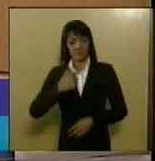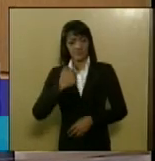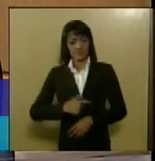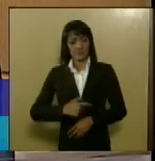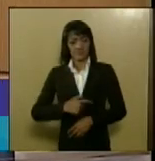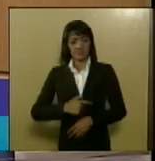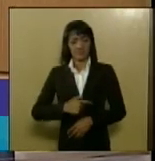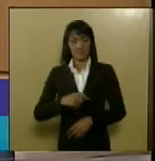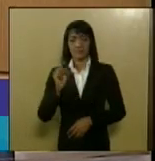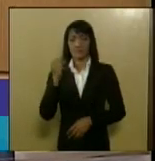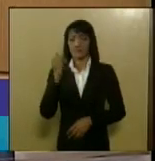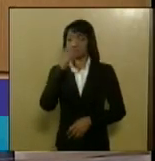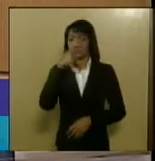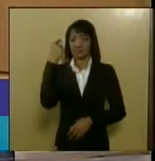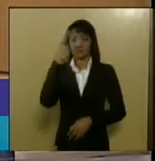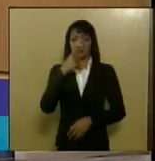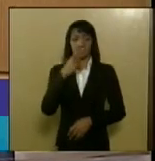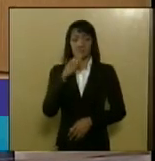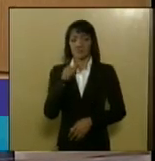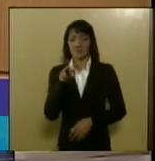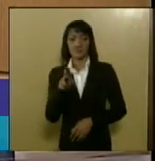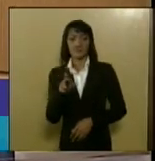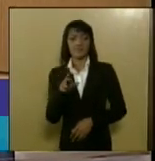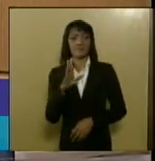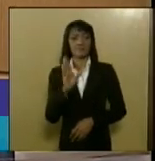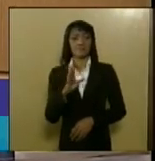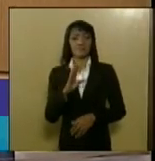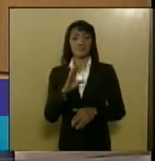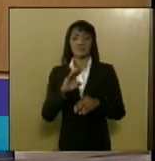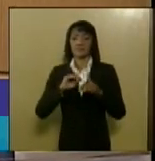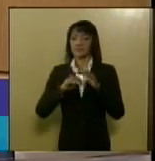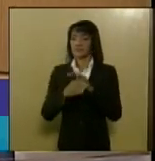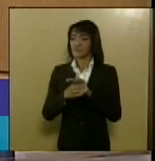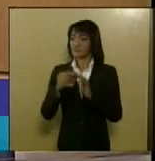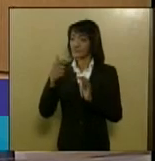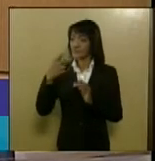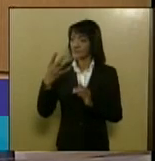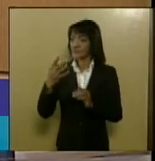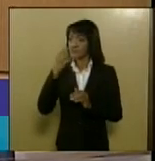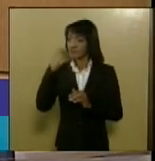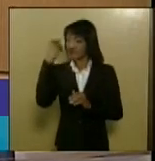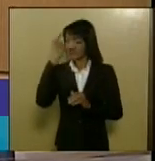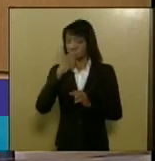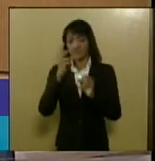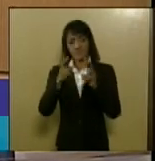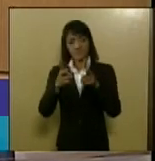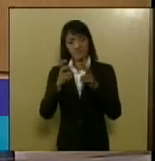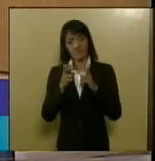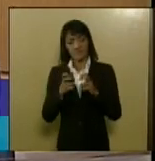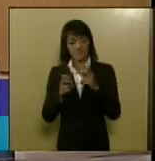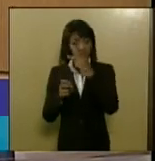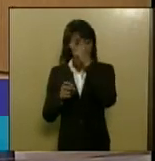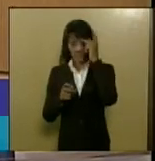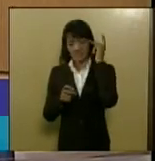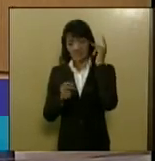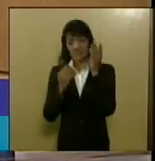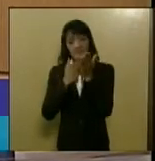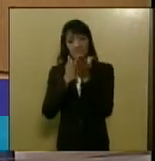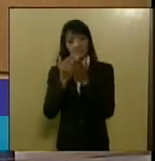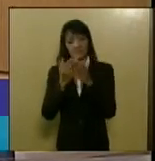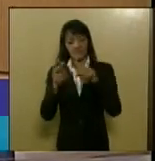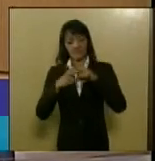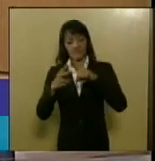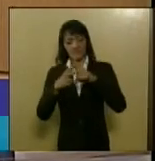em 8 horas o oxigênio já normalizou em 24 horas então você vê que o efeito quando a pessoa começa a deixar de fumar é